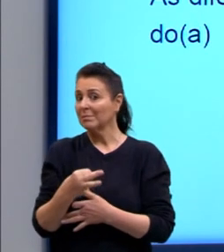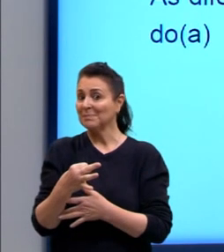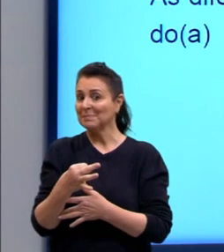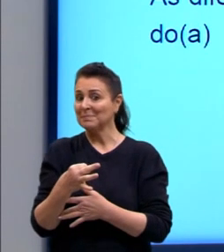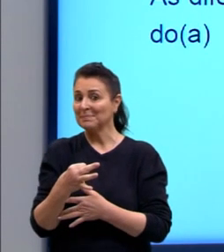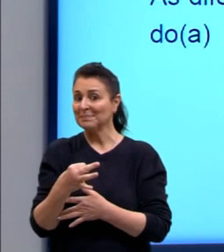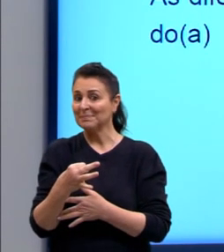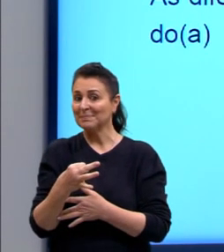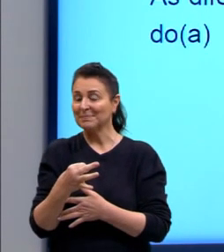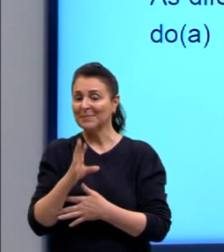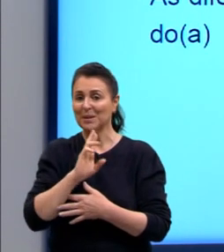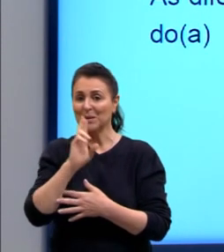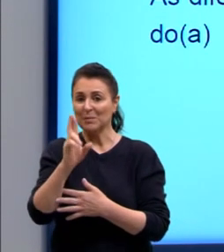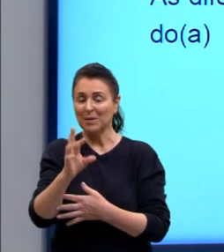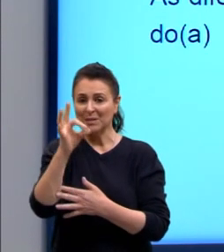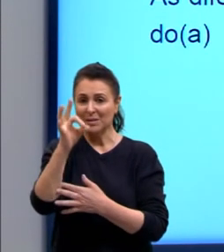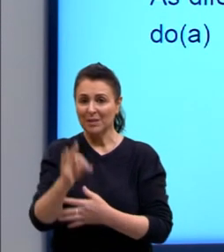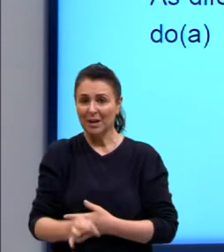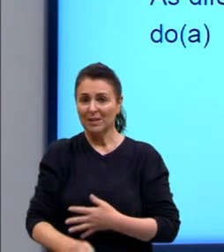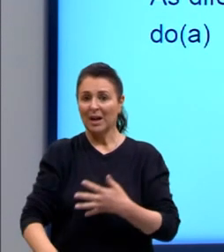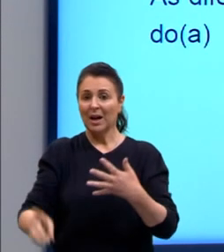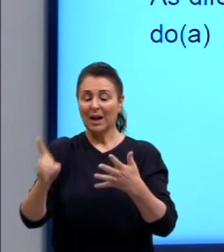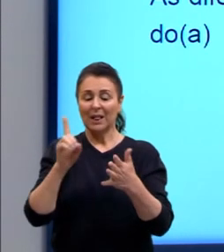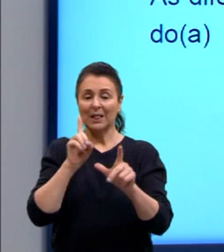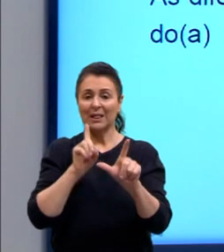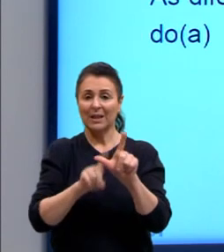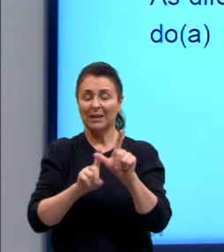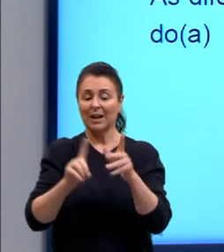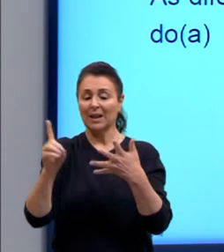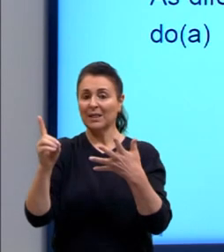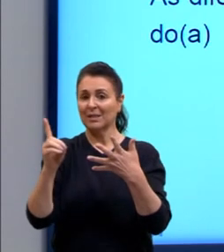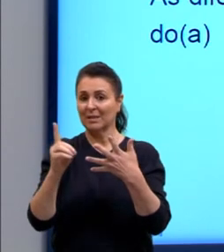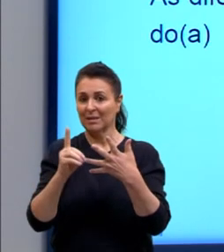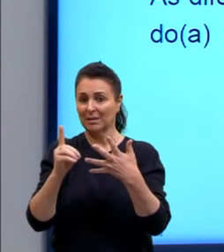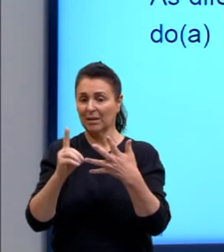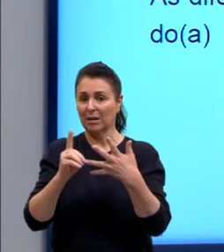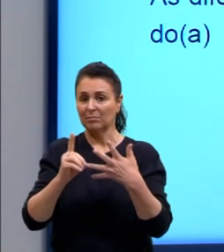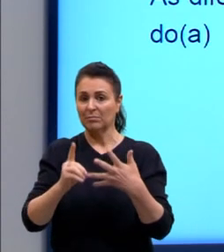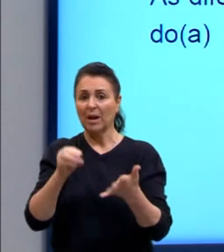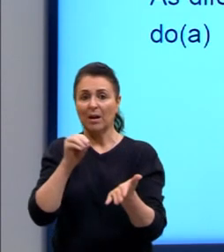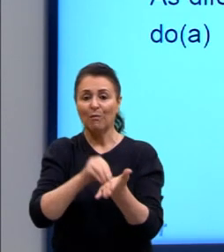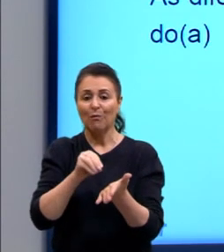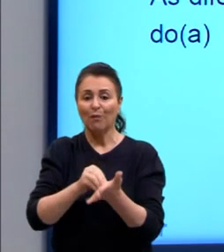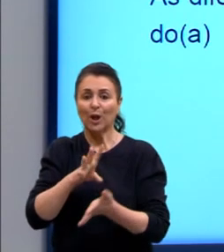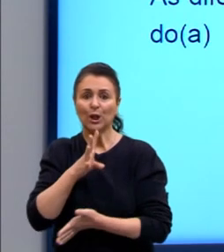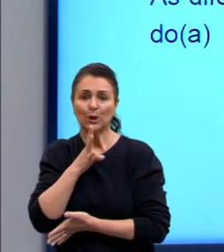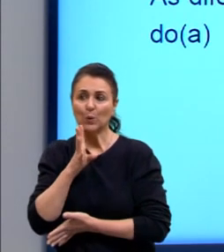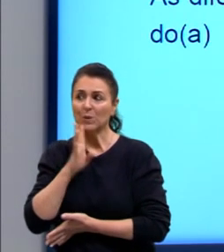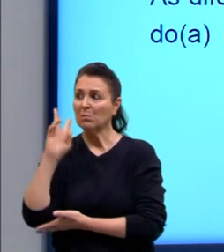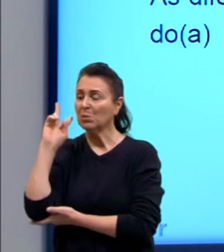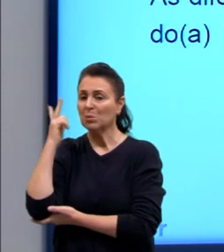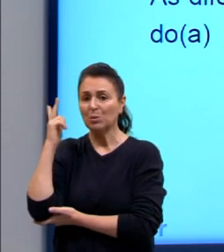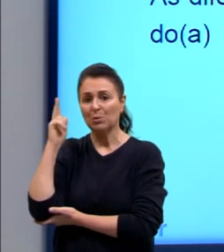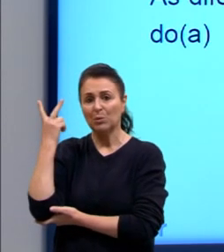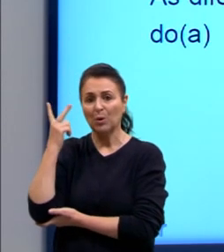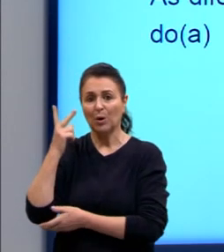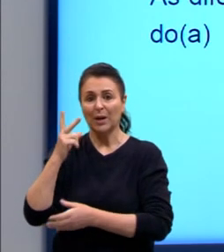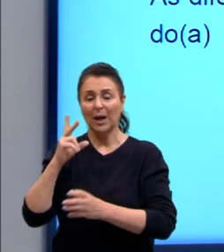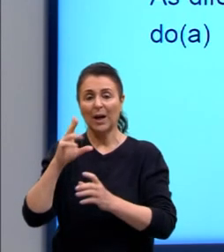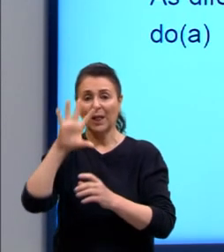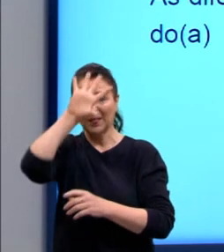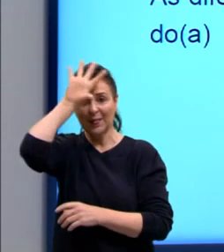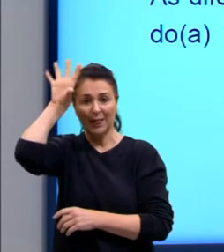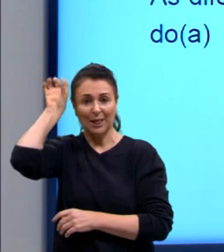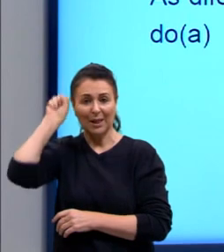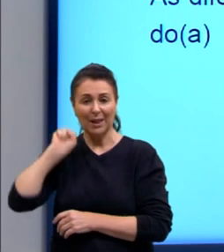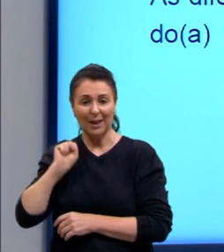aqui é a alternativa D. Desconhecimento histórico do continente.